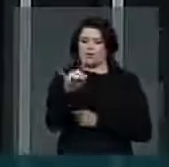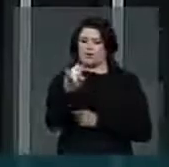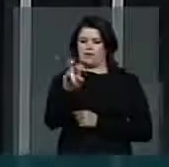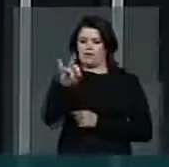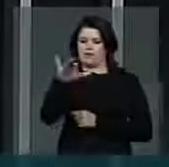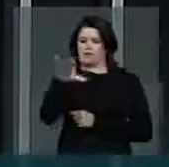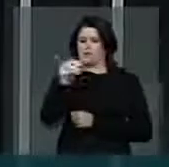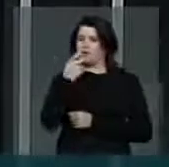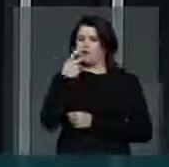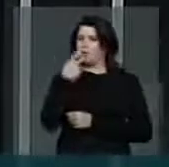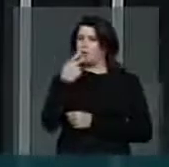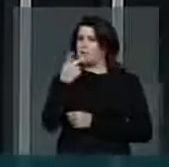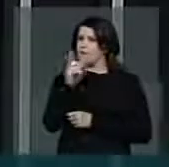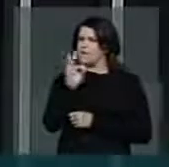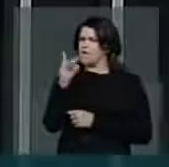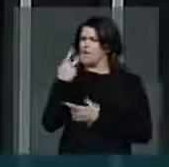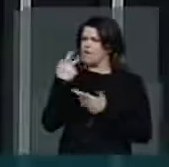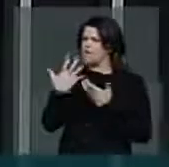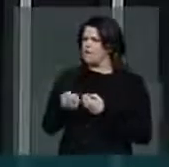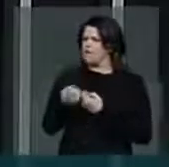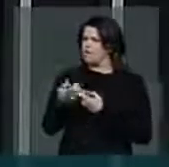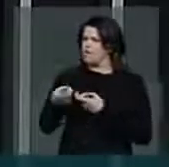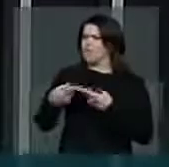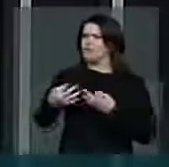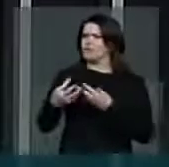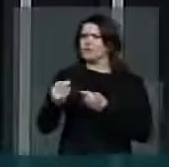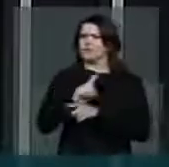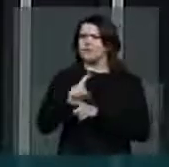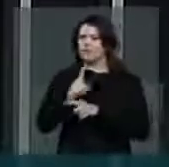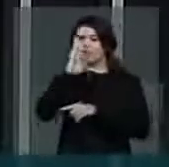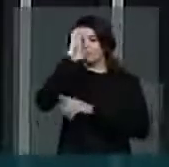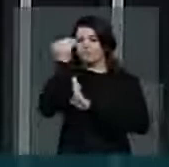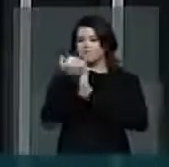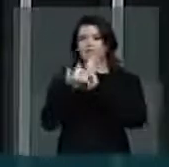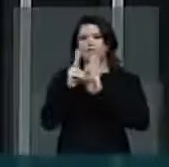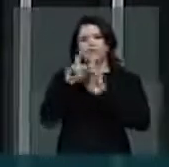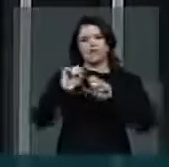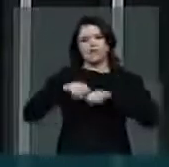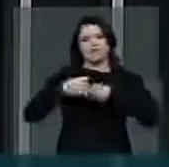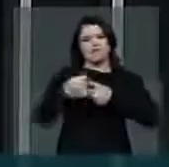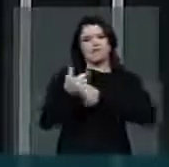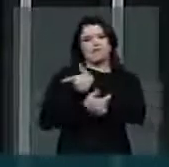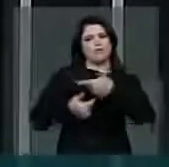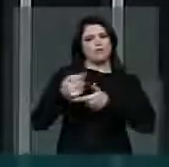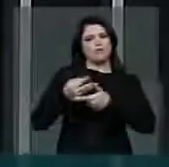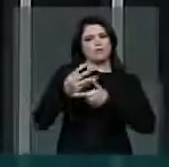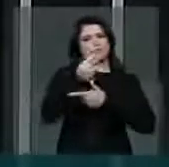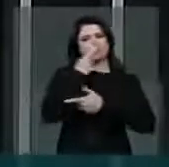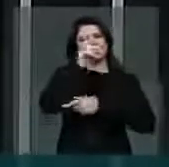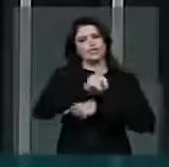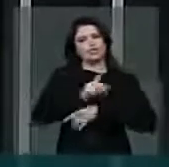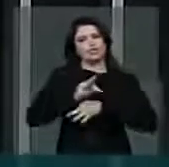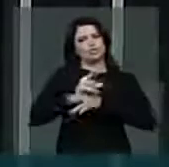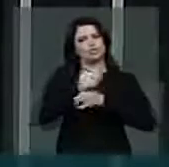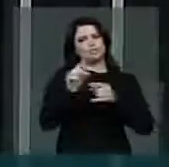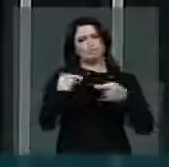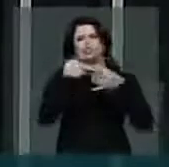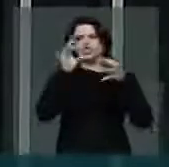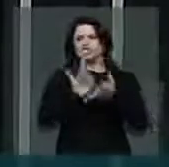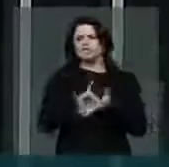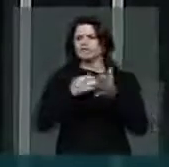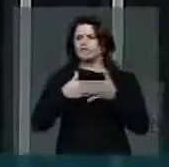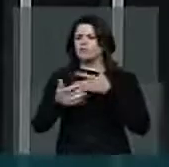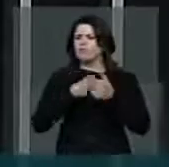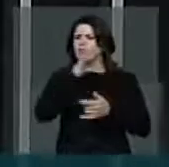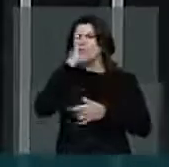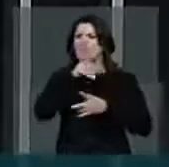vende. O PDT, acima de tudo, tem como princípio defender o trabalhismo, defender direitos de forma intransigente dos